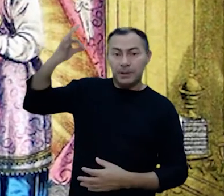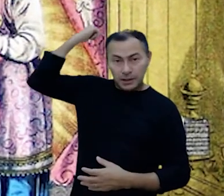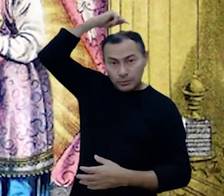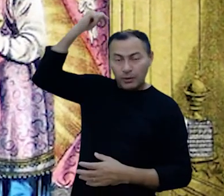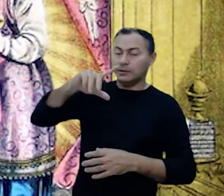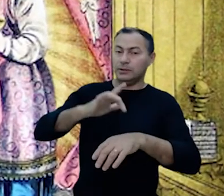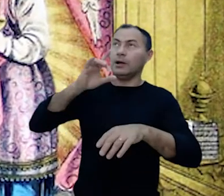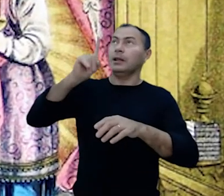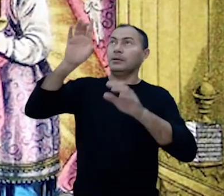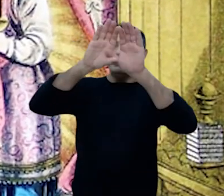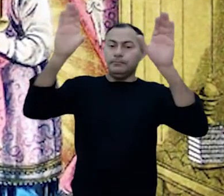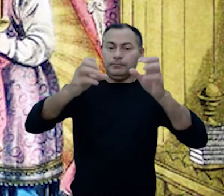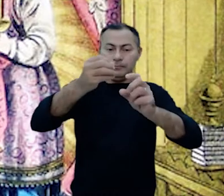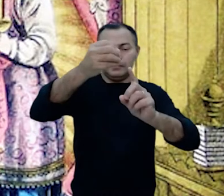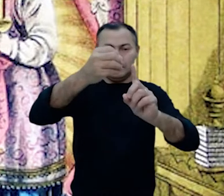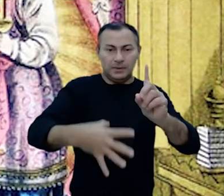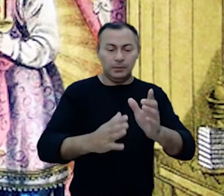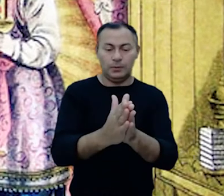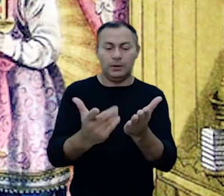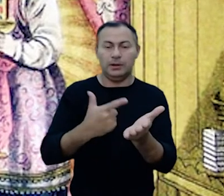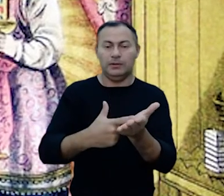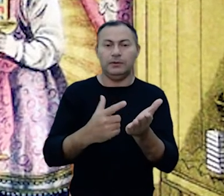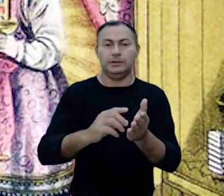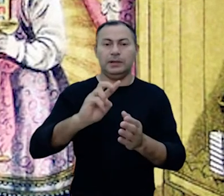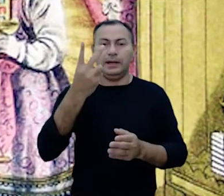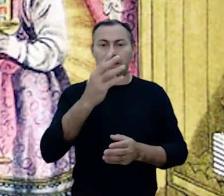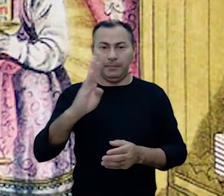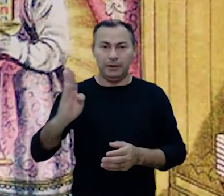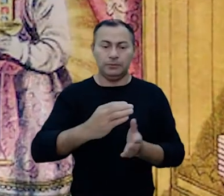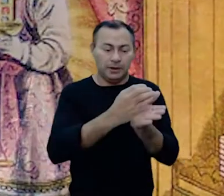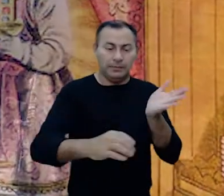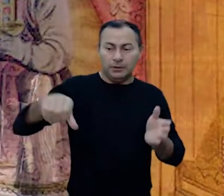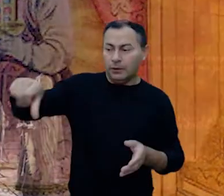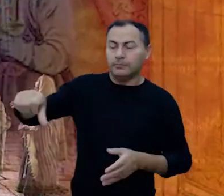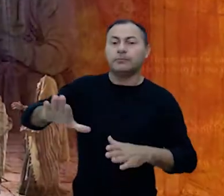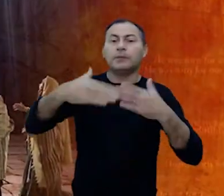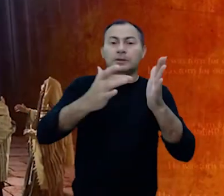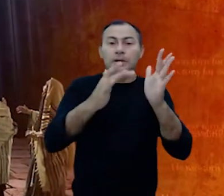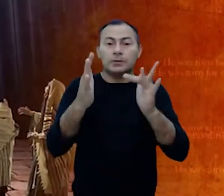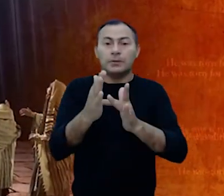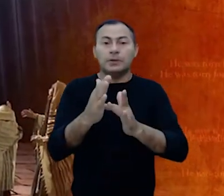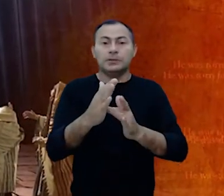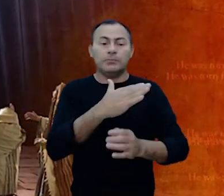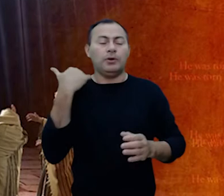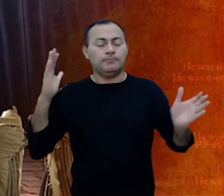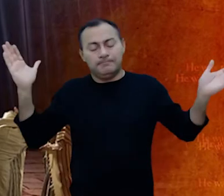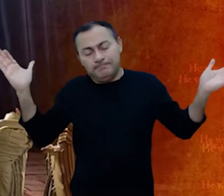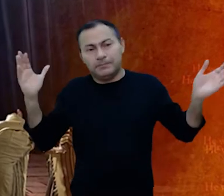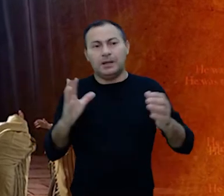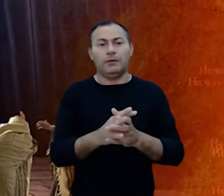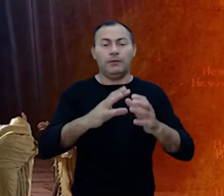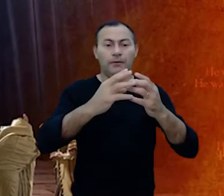espiritualmente intangível. Isto é descrito no livro de Hebreus capítulo 9. Quando Jesus morreu na cruz, o véu do templo de